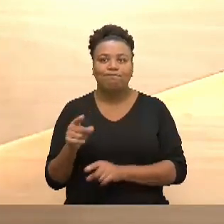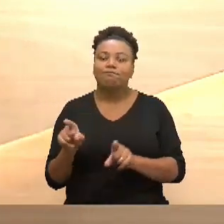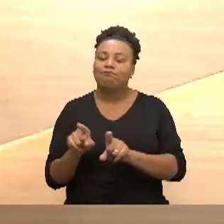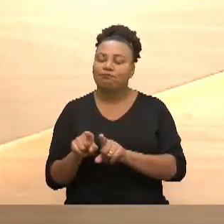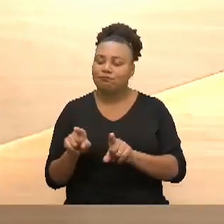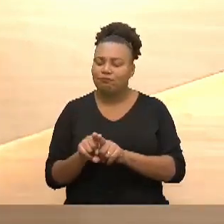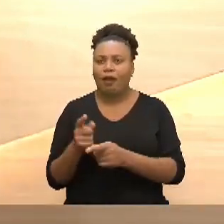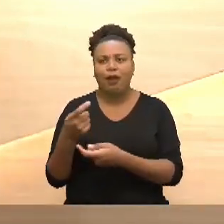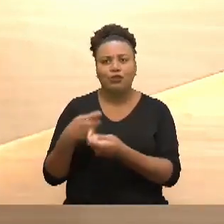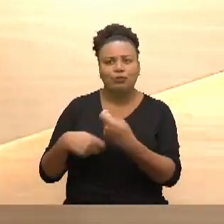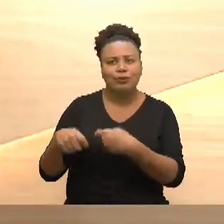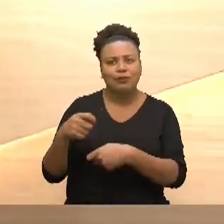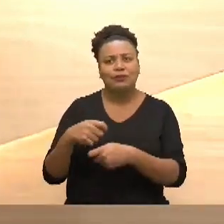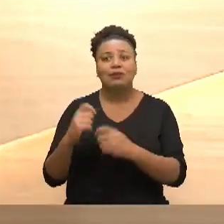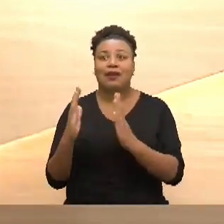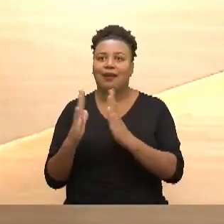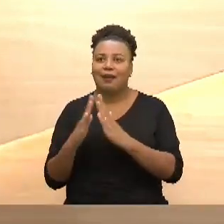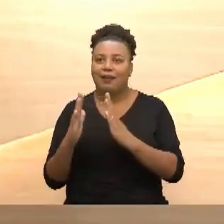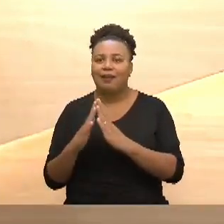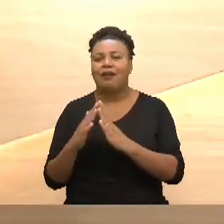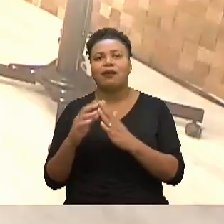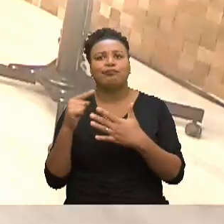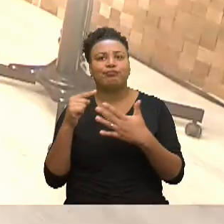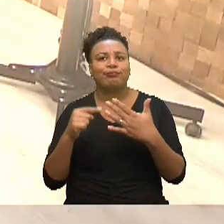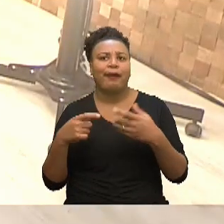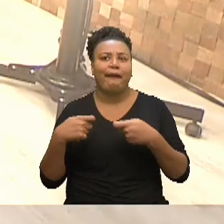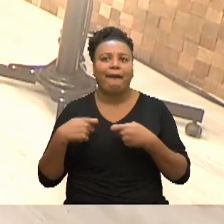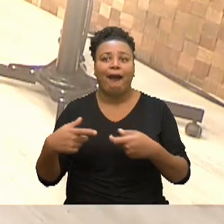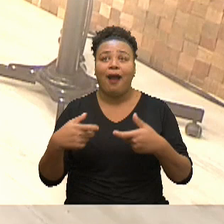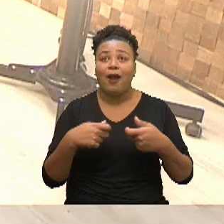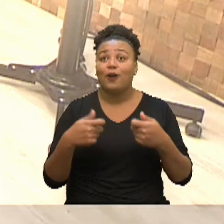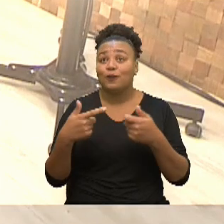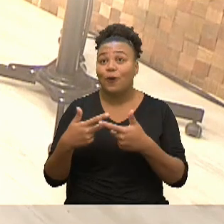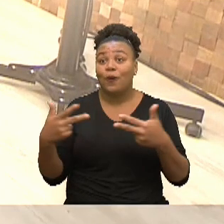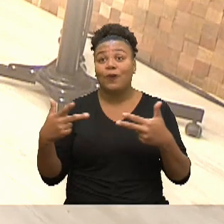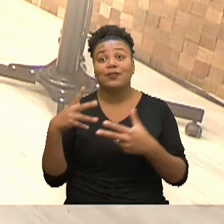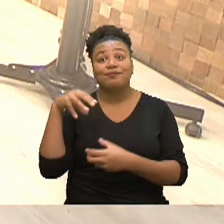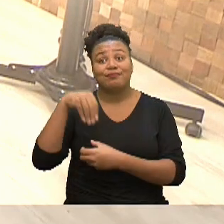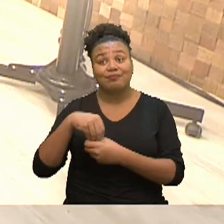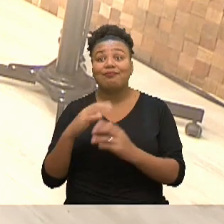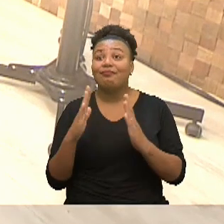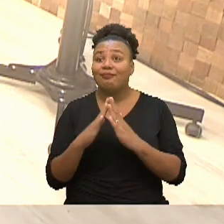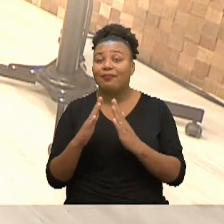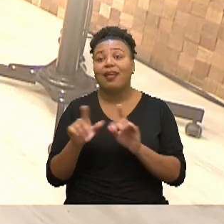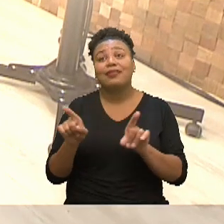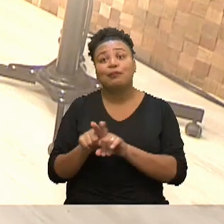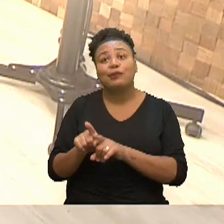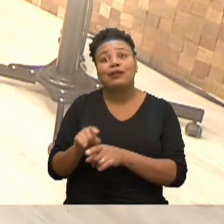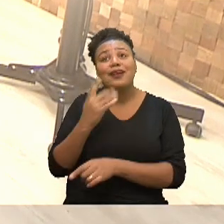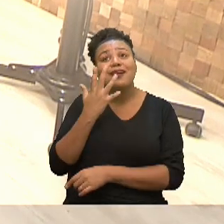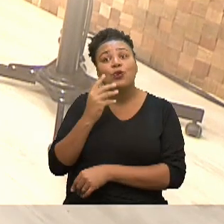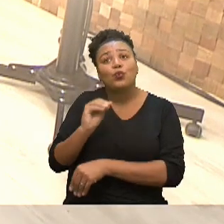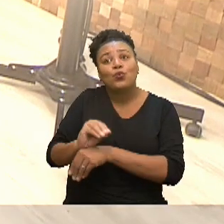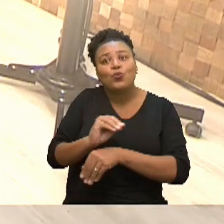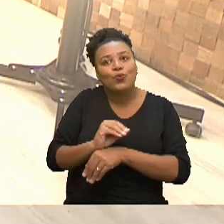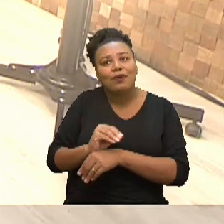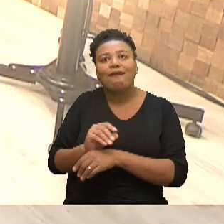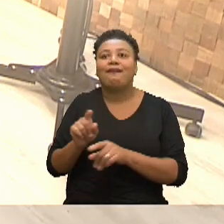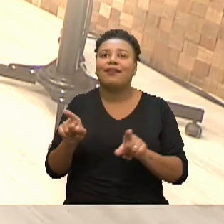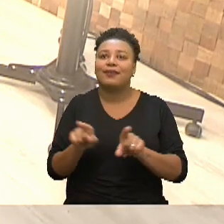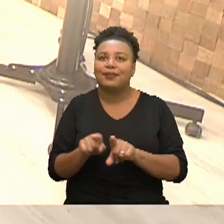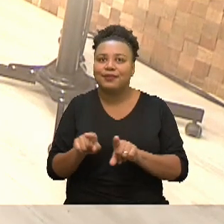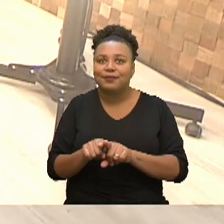administrar uma casa e todos os gastos que tem, né, dentro de uma casa e as crianças, e também